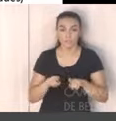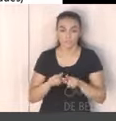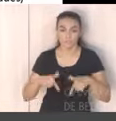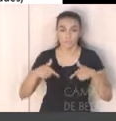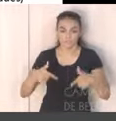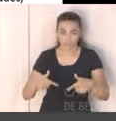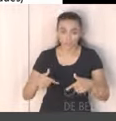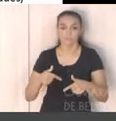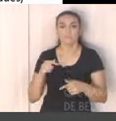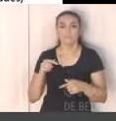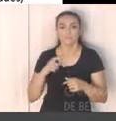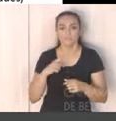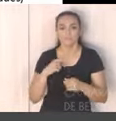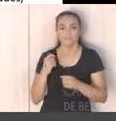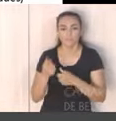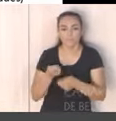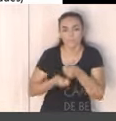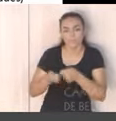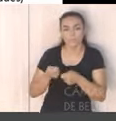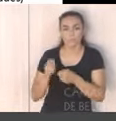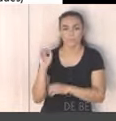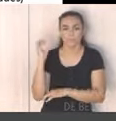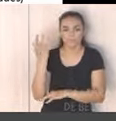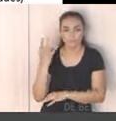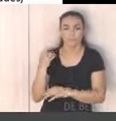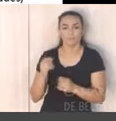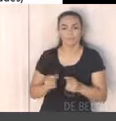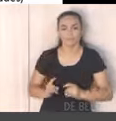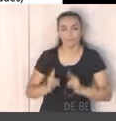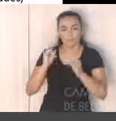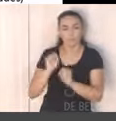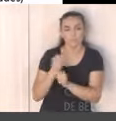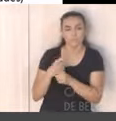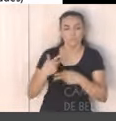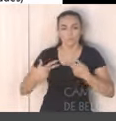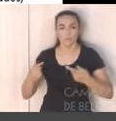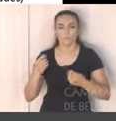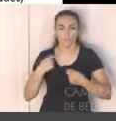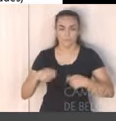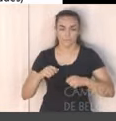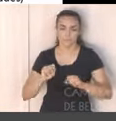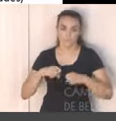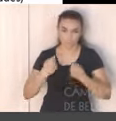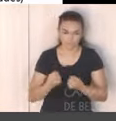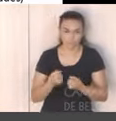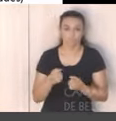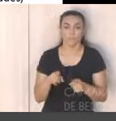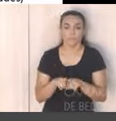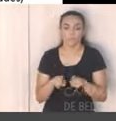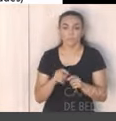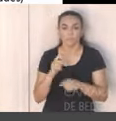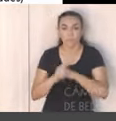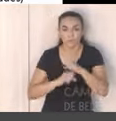sustentabilidade ambiental de empreendimentos selo VH sustentável, 5 certificados emitidos por ano e a elaboração do plano municipal